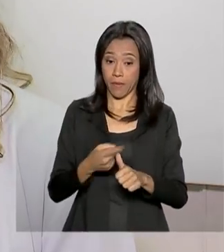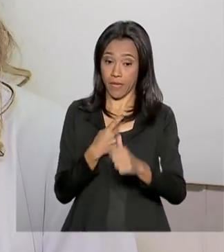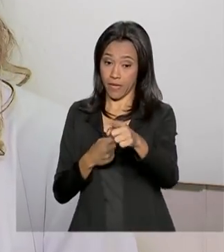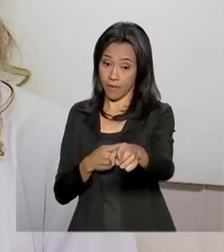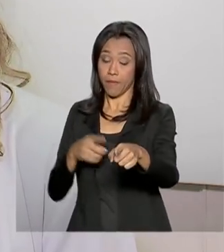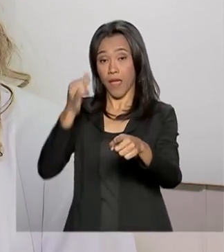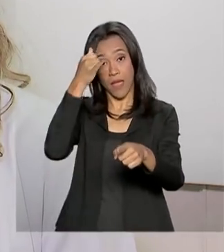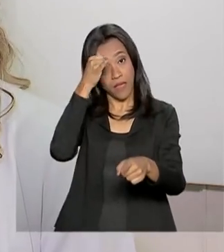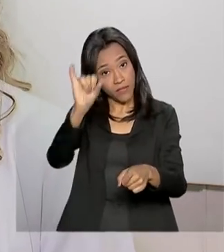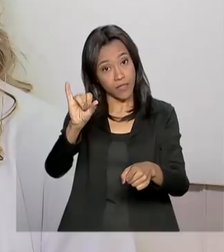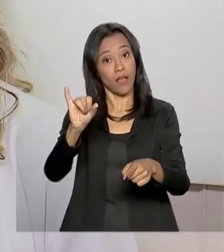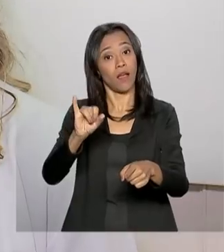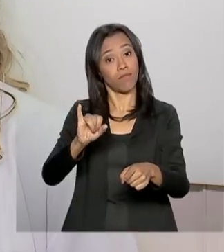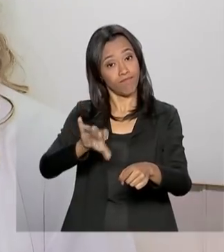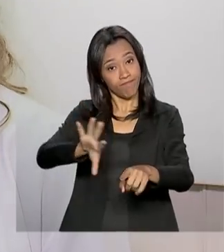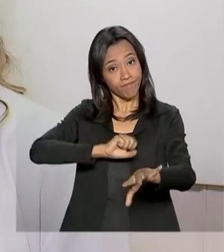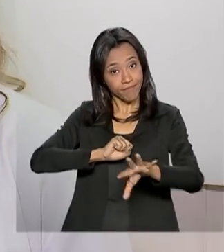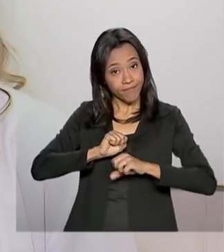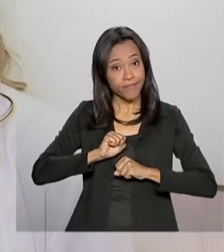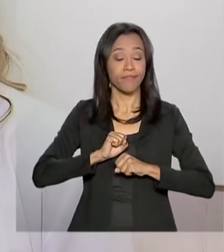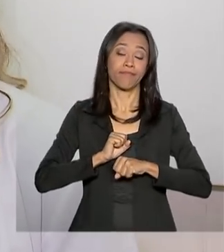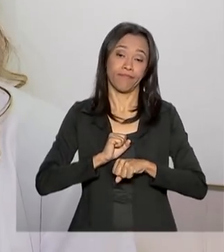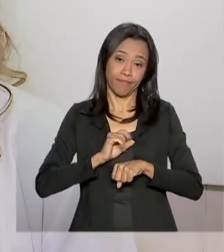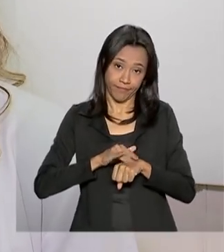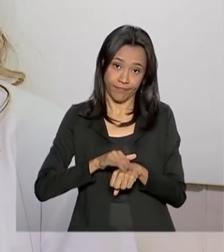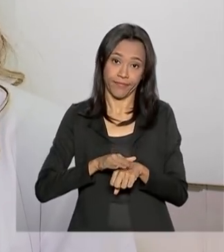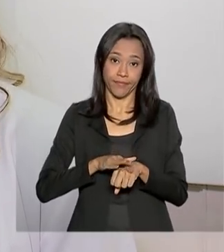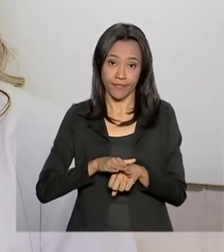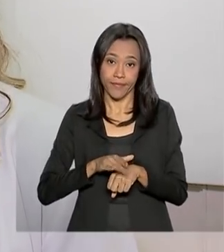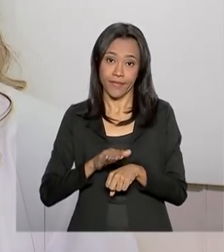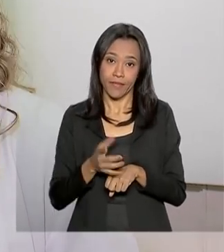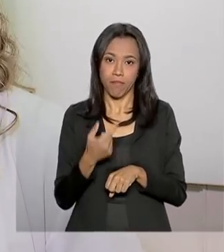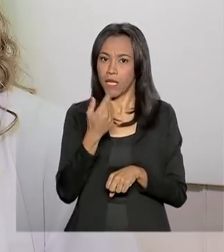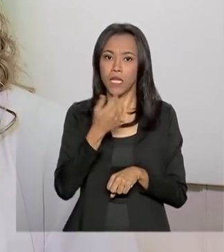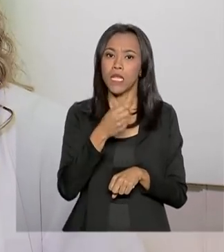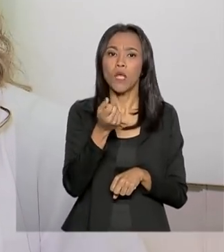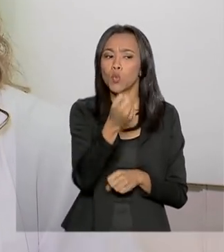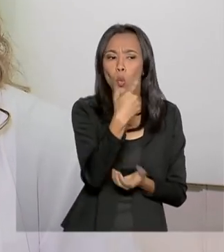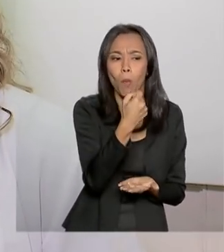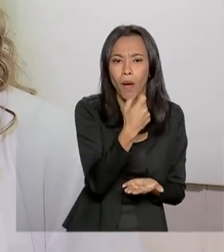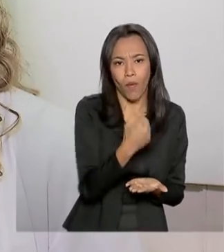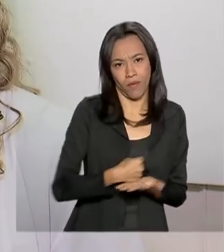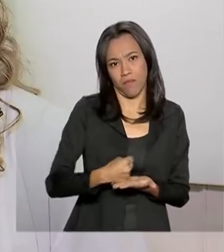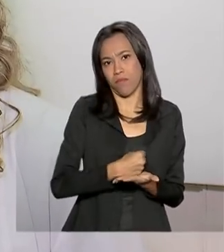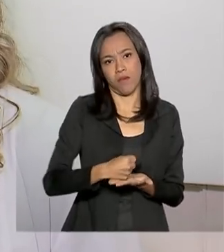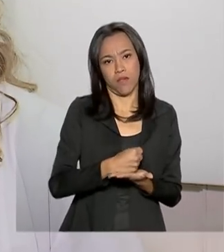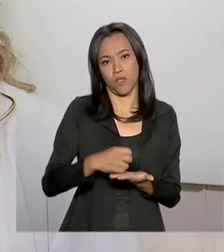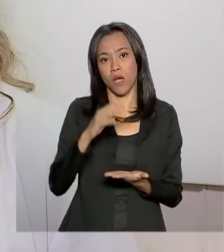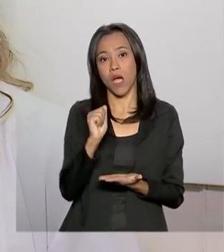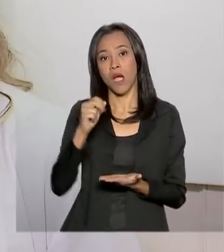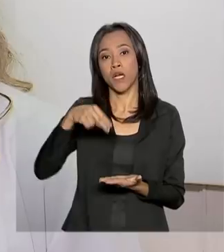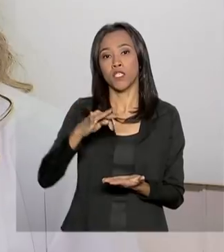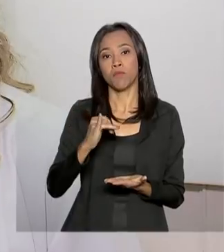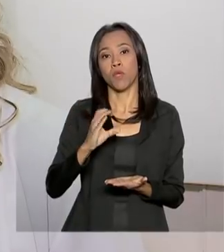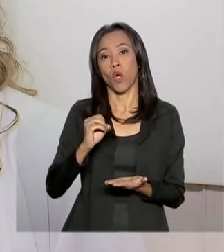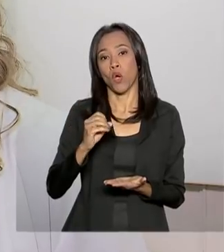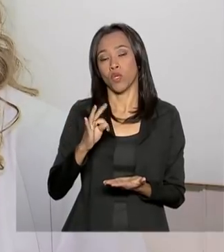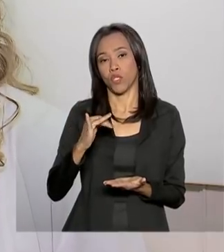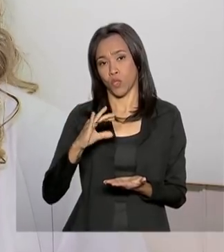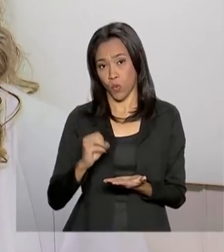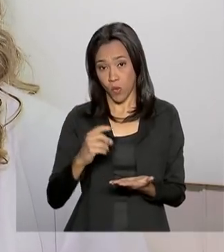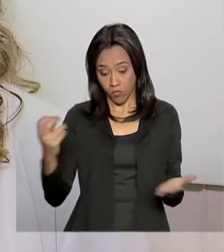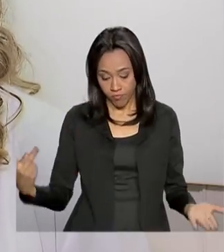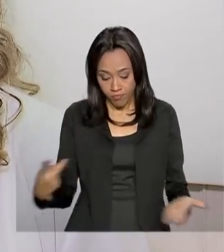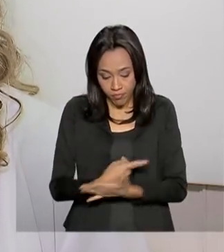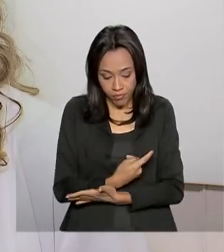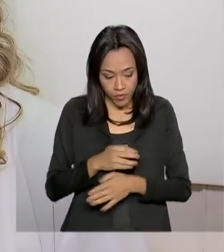prevenir as infecções para a gente posteriormente não precisar começar antibiótico. E depois, quando alguma doença aparecer, procurar